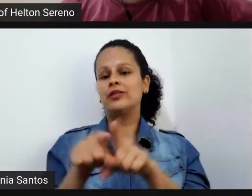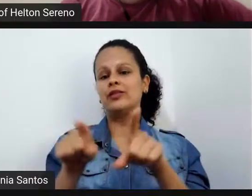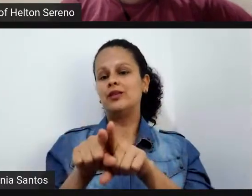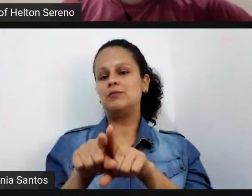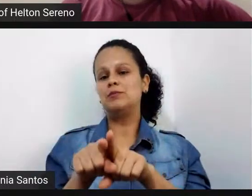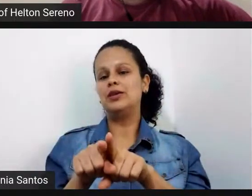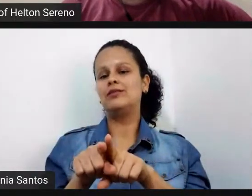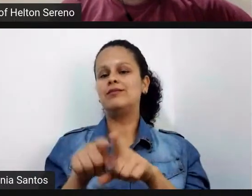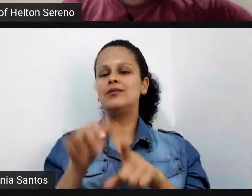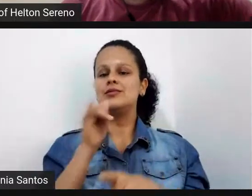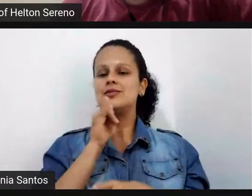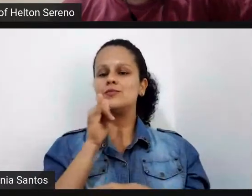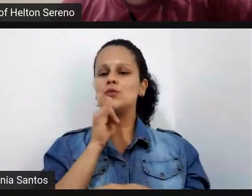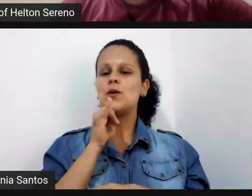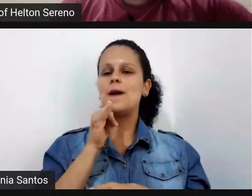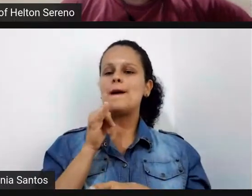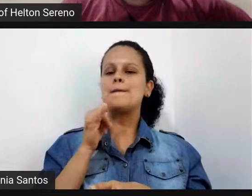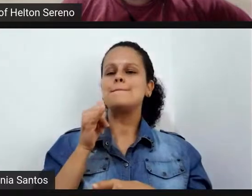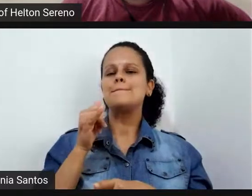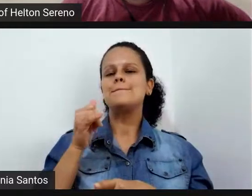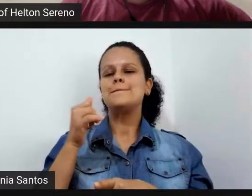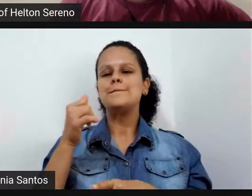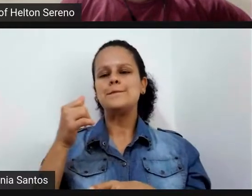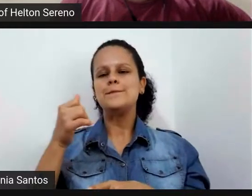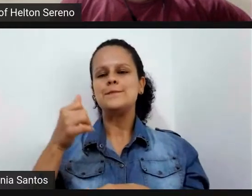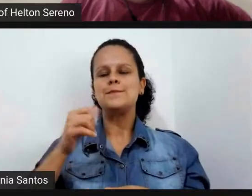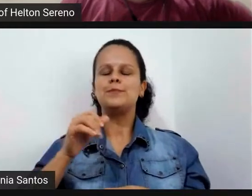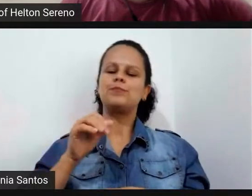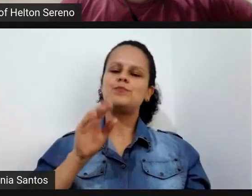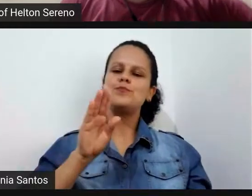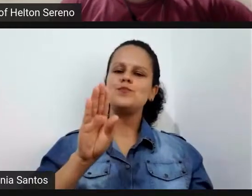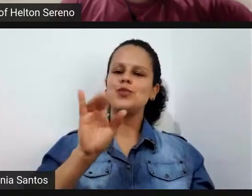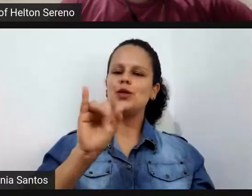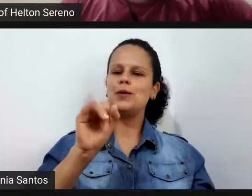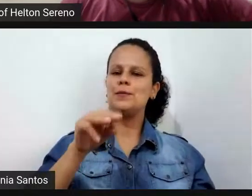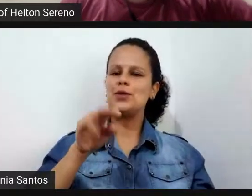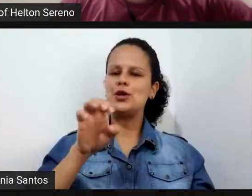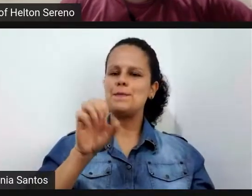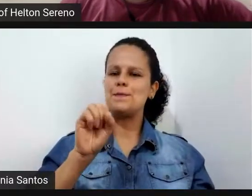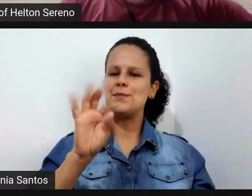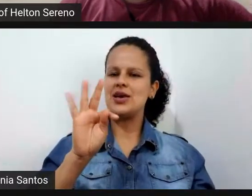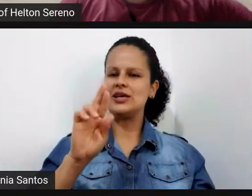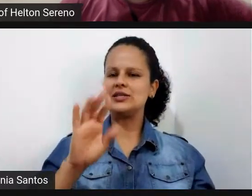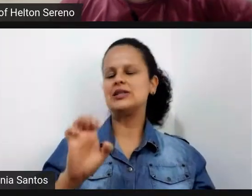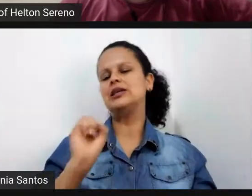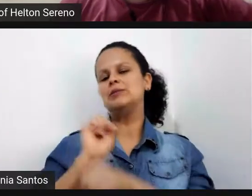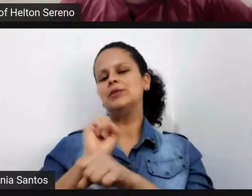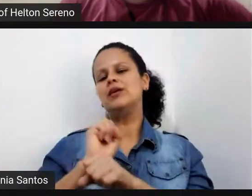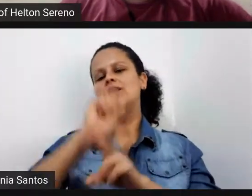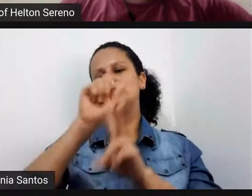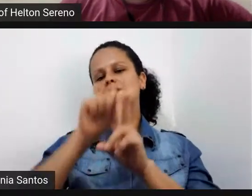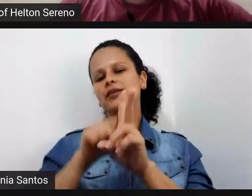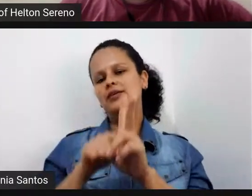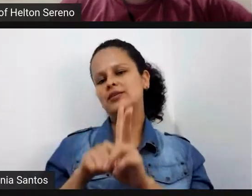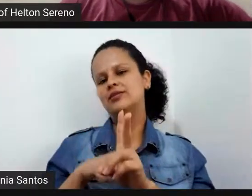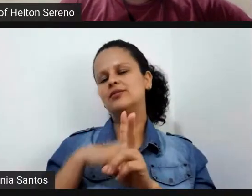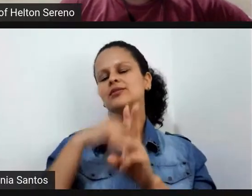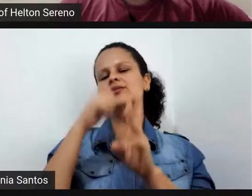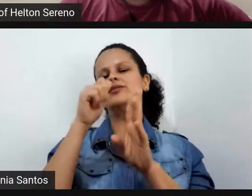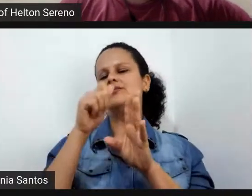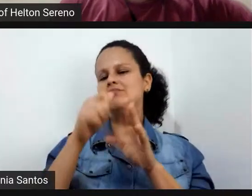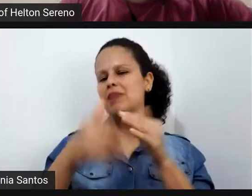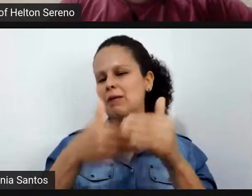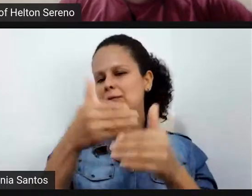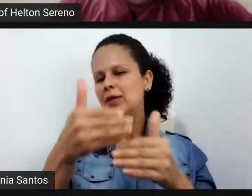bimestre para saber o que o aluno tem de defasagem eu numa semana seguinte dez dias depois eu já li o diário de bordo já sei pô o que está